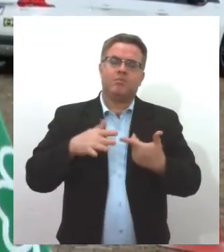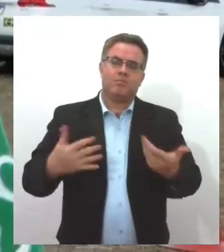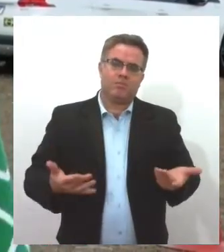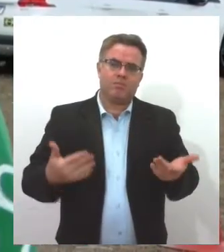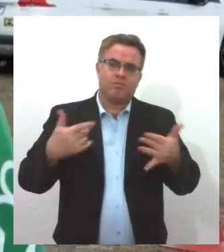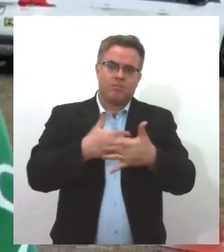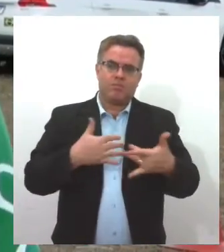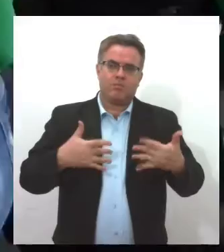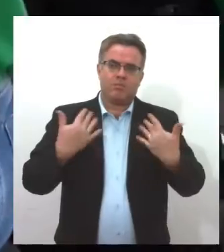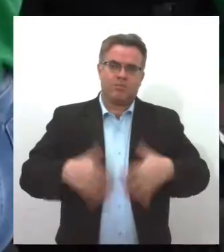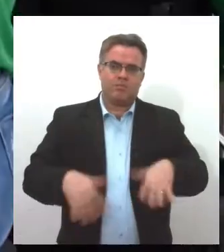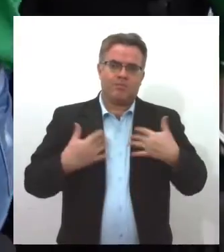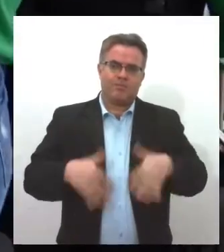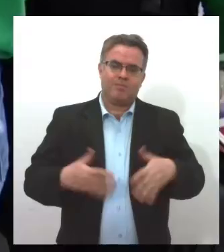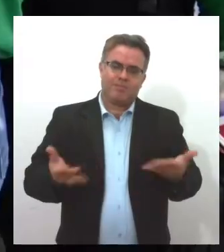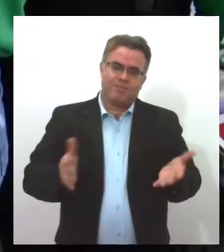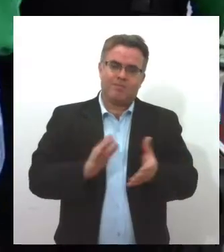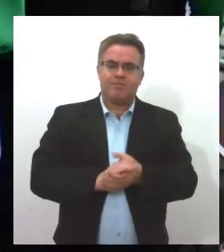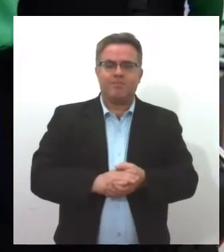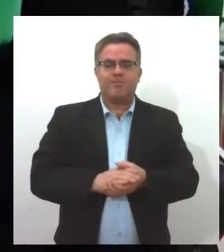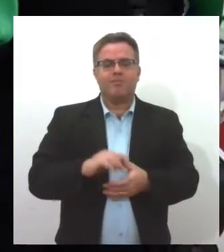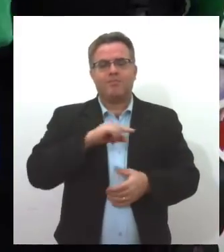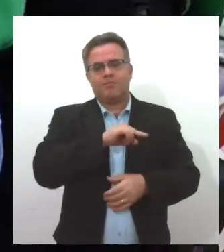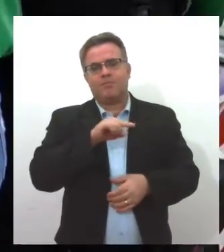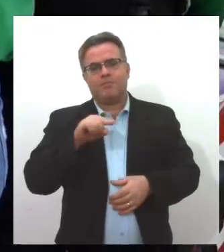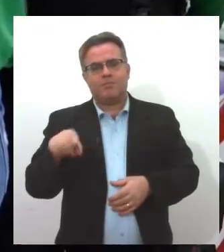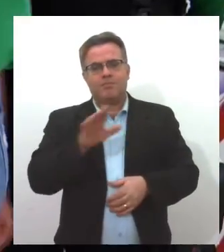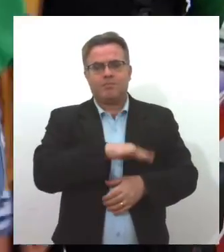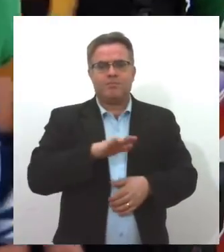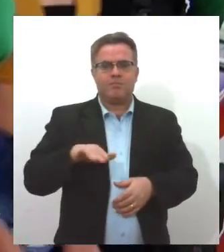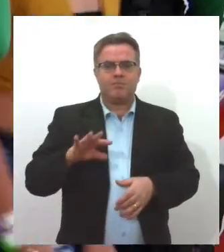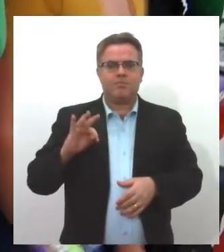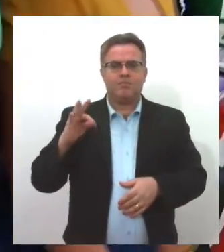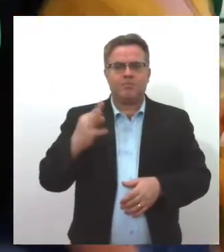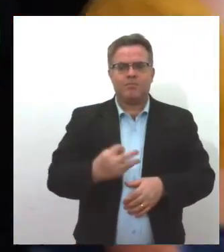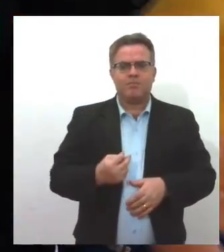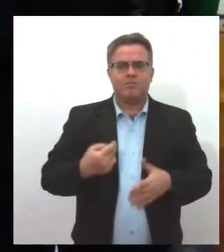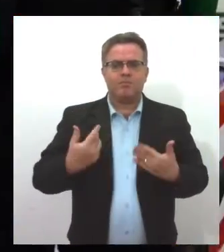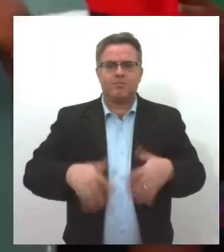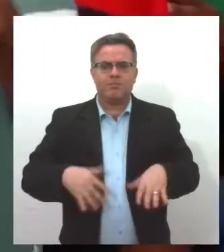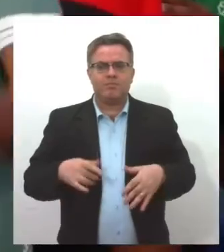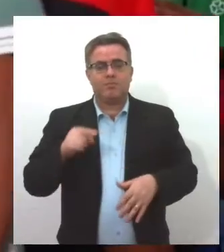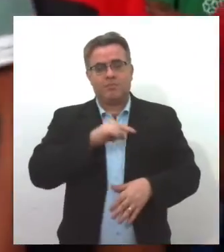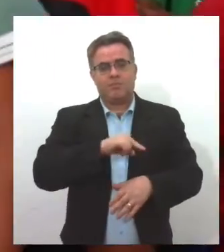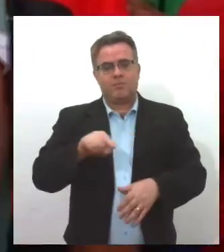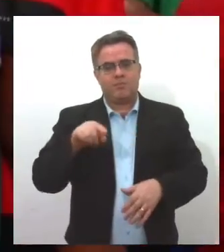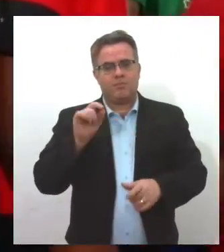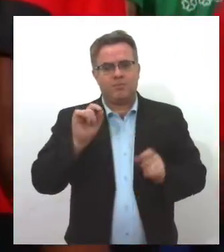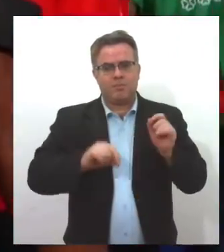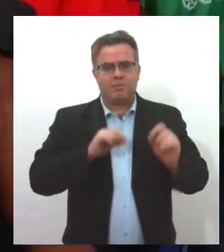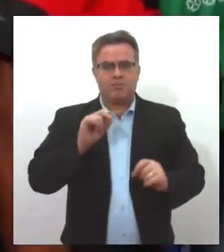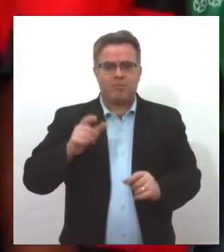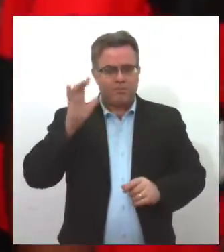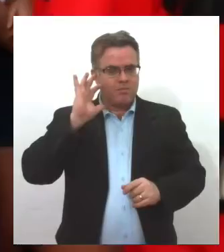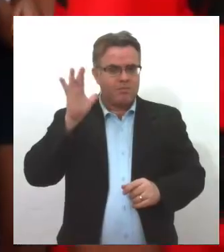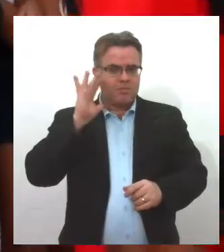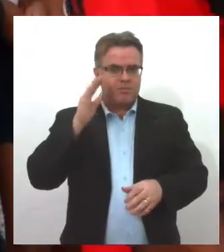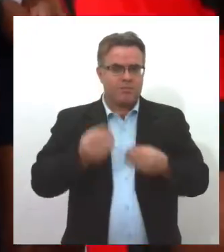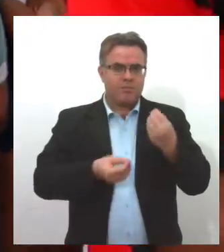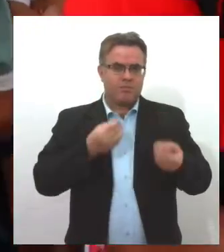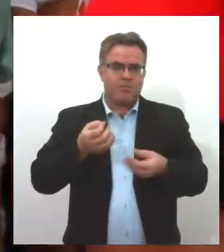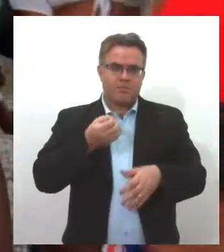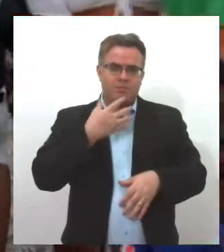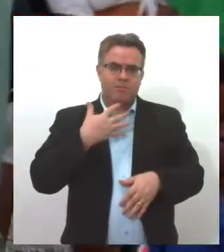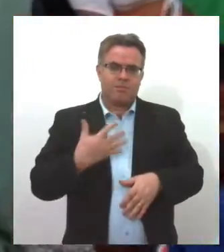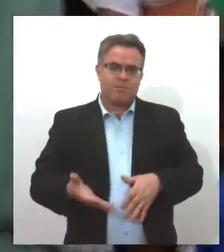mas o Alok também para a cidade. Para os voluntários, tudo o que eles pensaram quando desta iniciativa foi